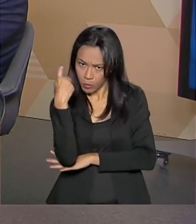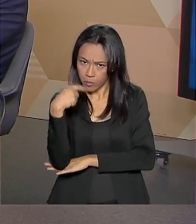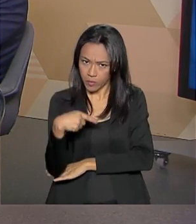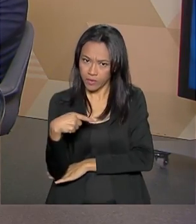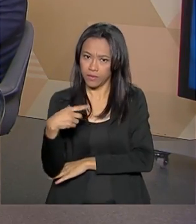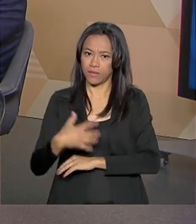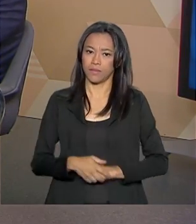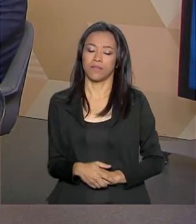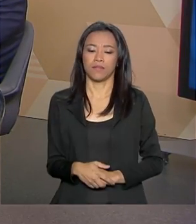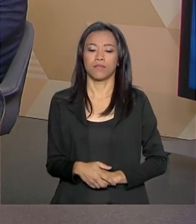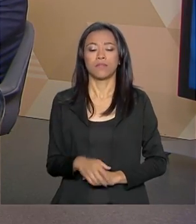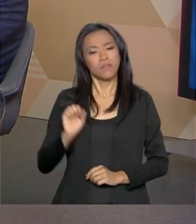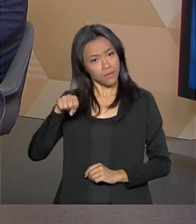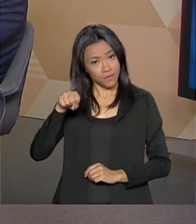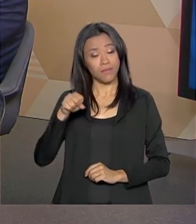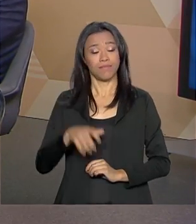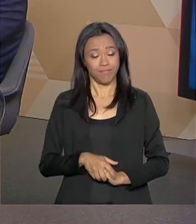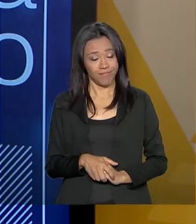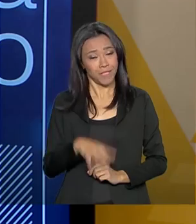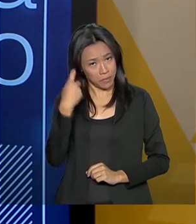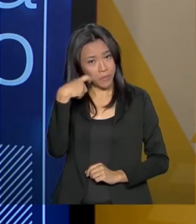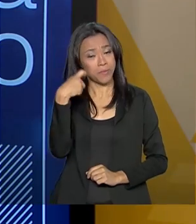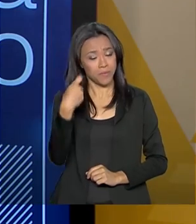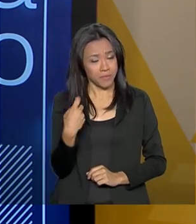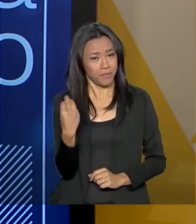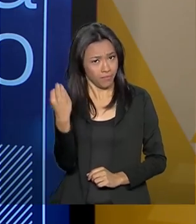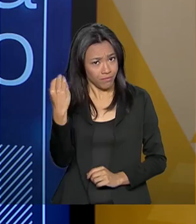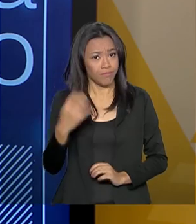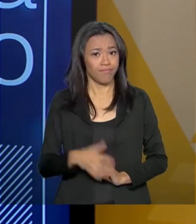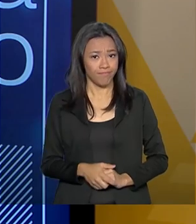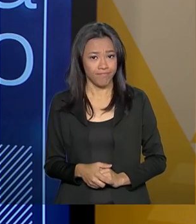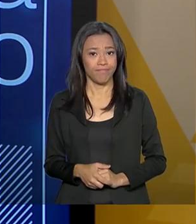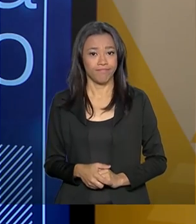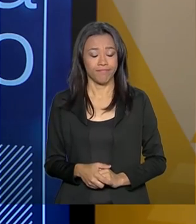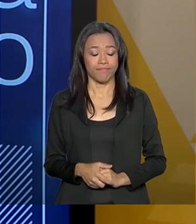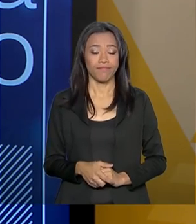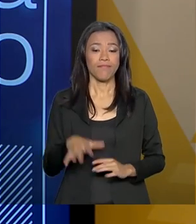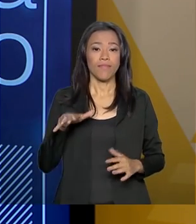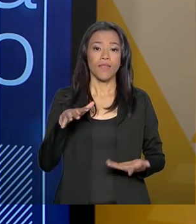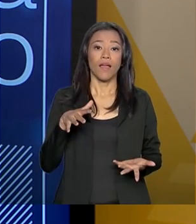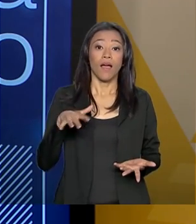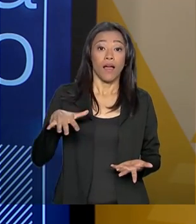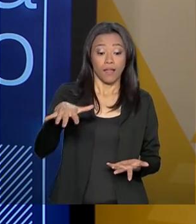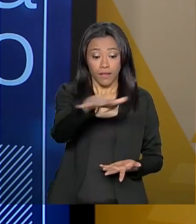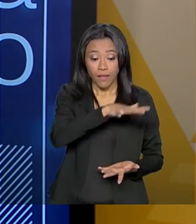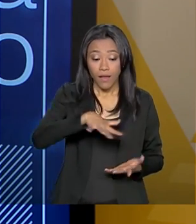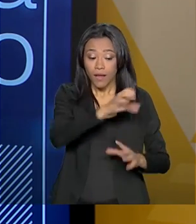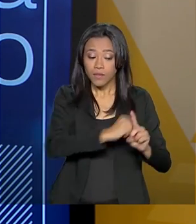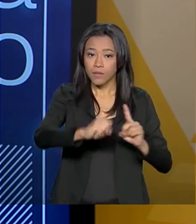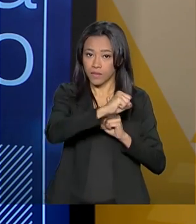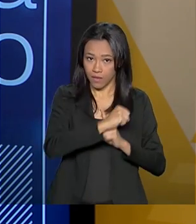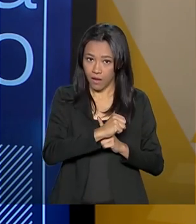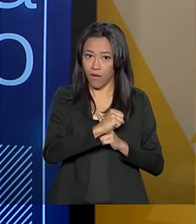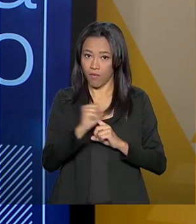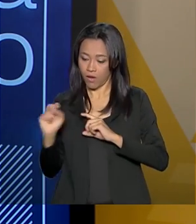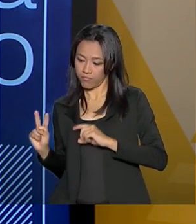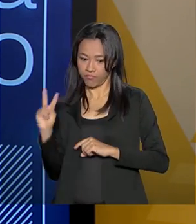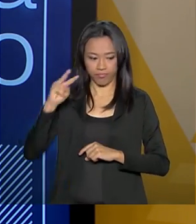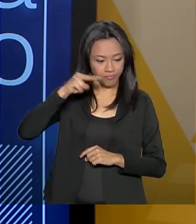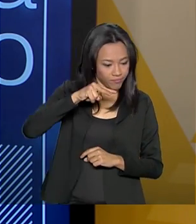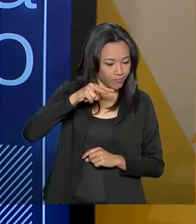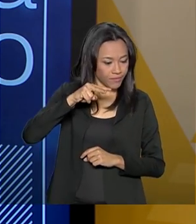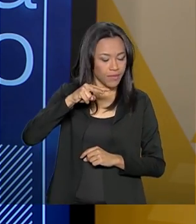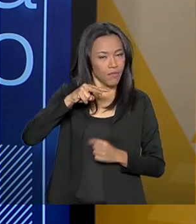Sim, Bruno. Se preocupe muito. A parte social está em nossa